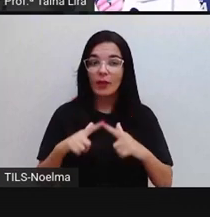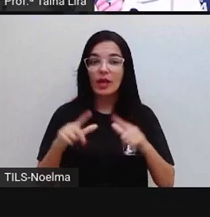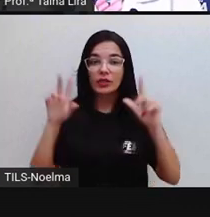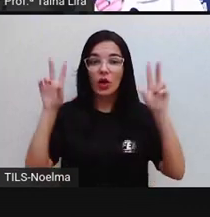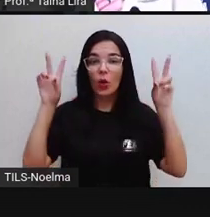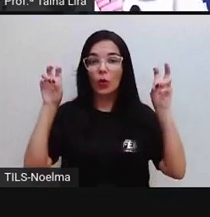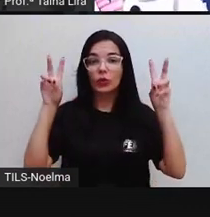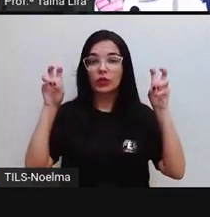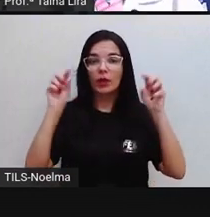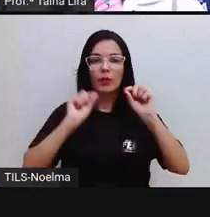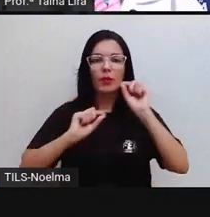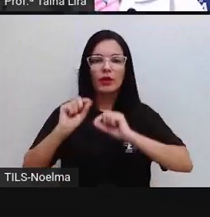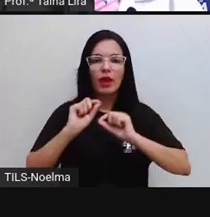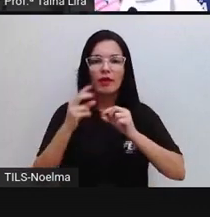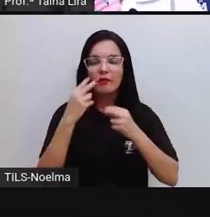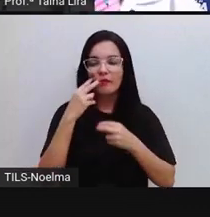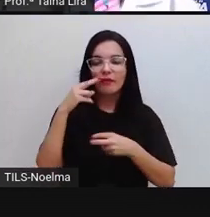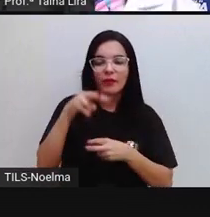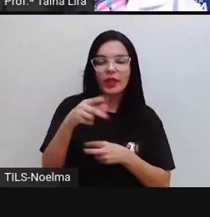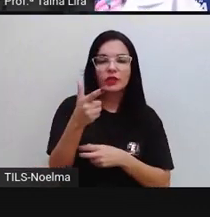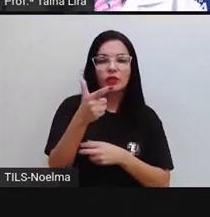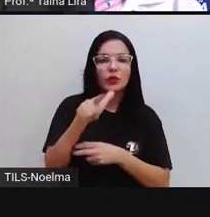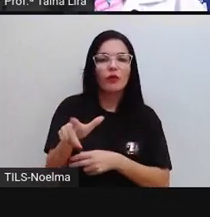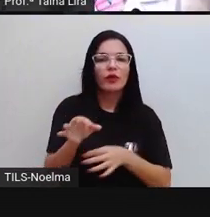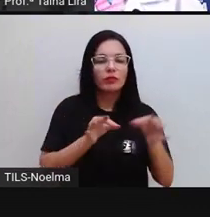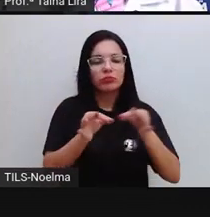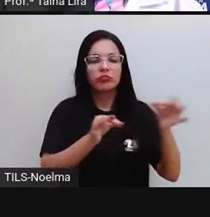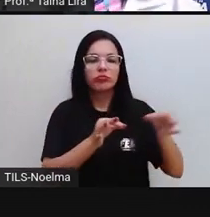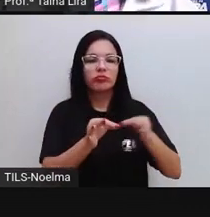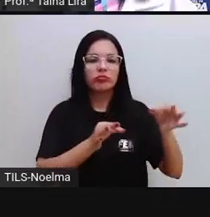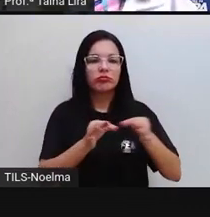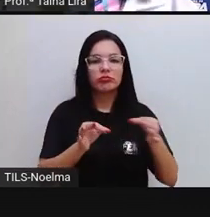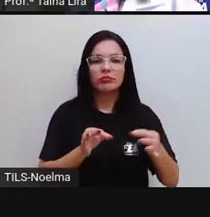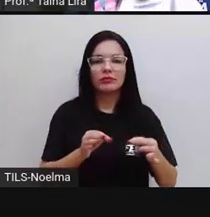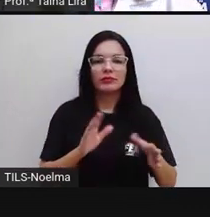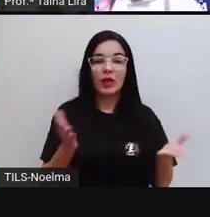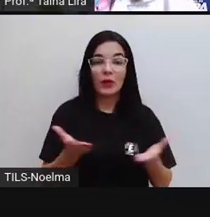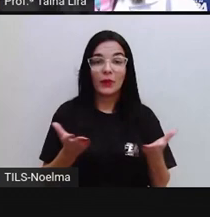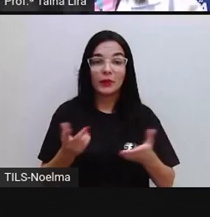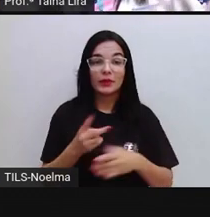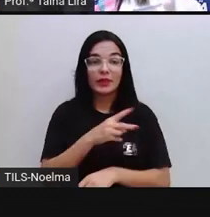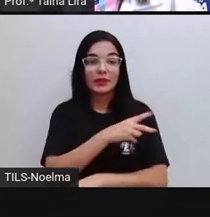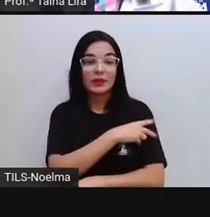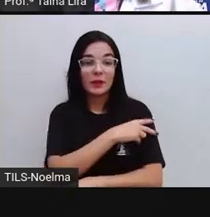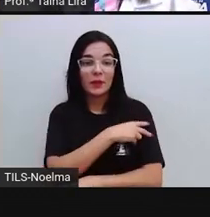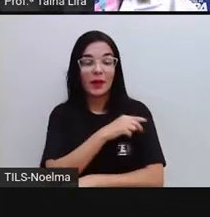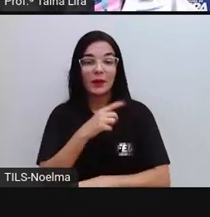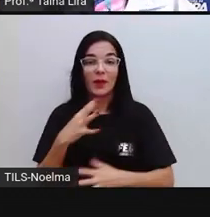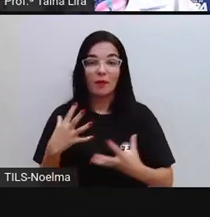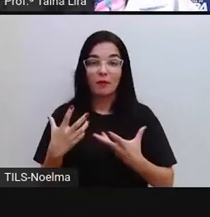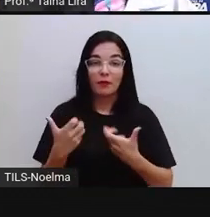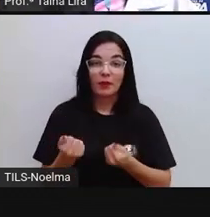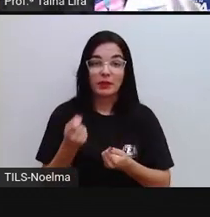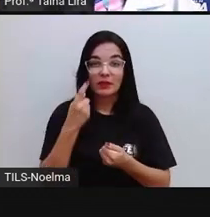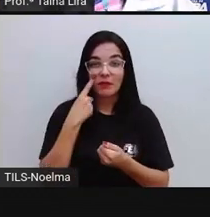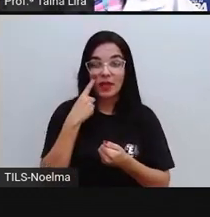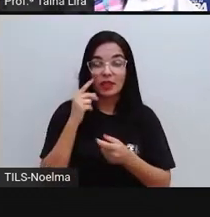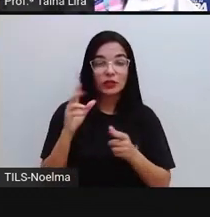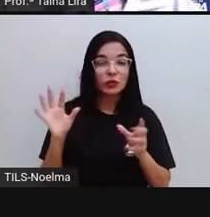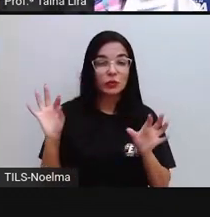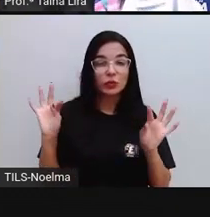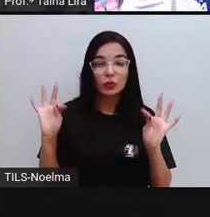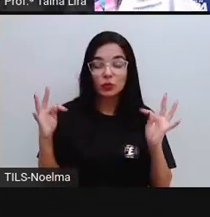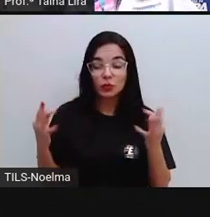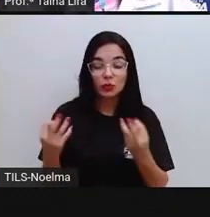tema, revisão das regularidades. Então hoje, segundo ano, nós vamos fazer aí uma revisão,